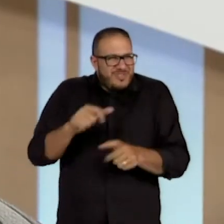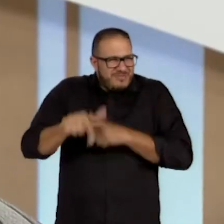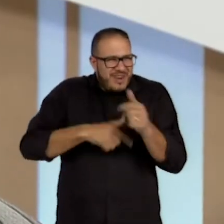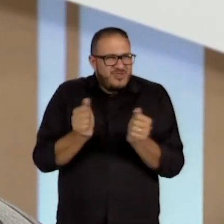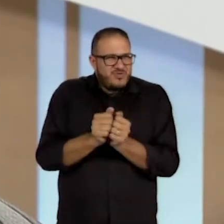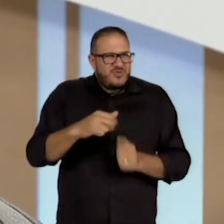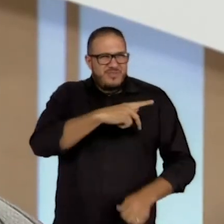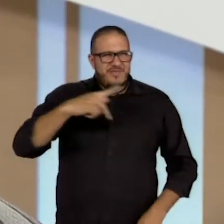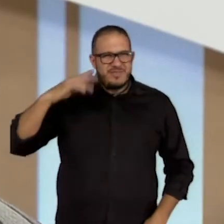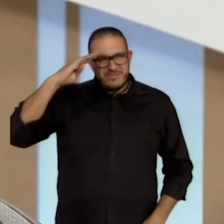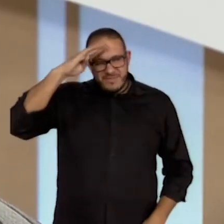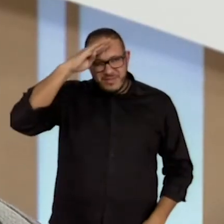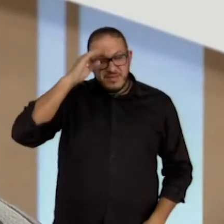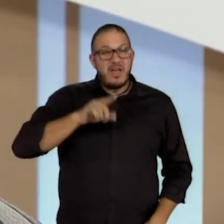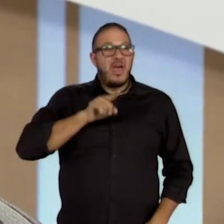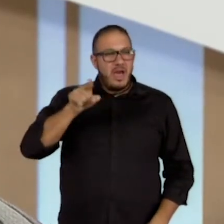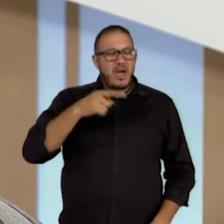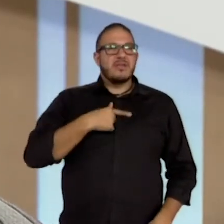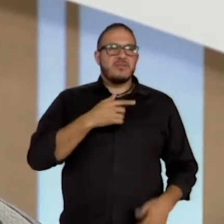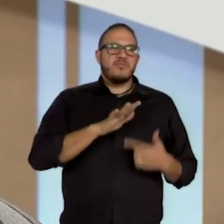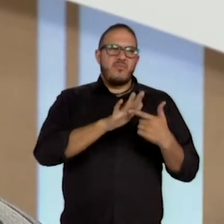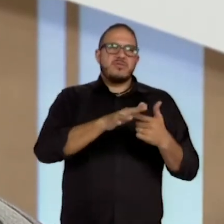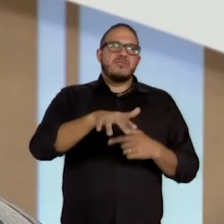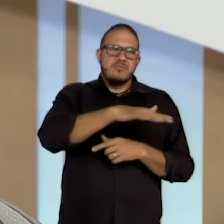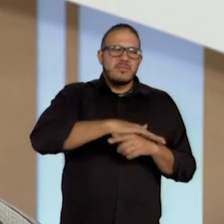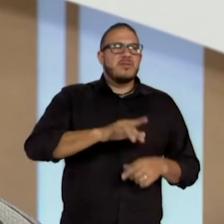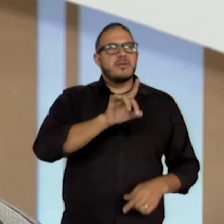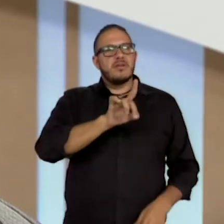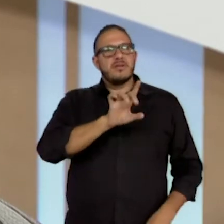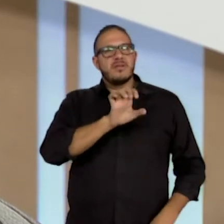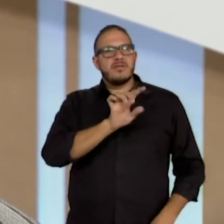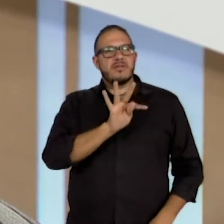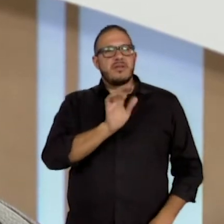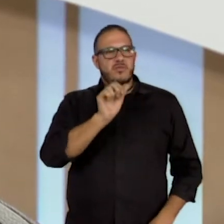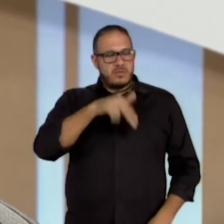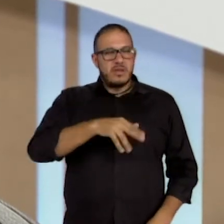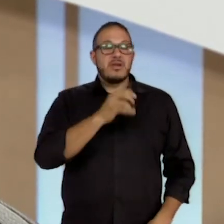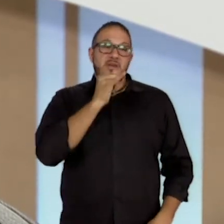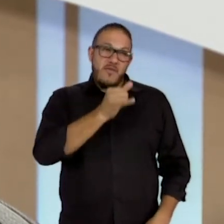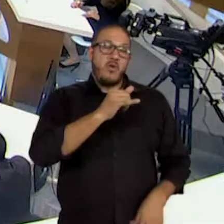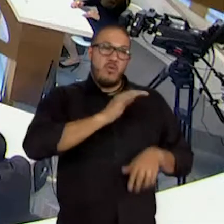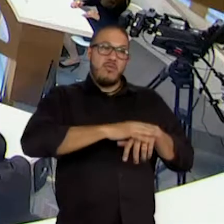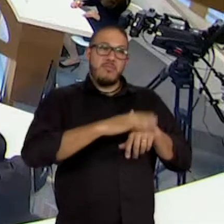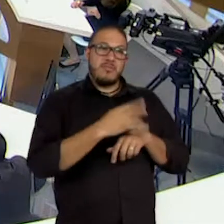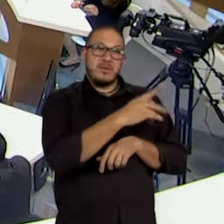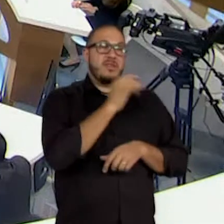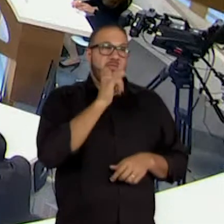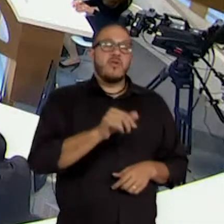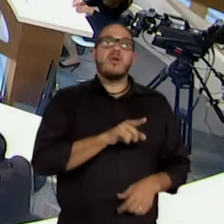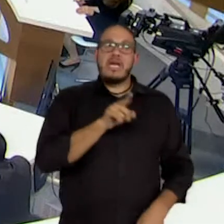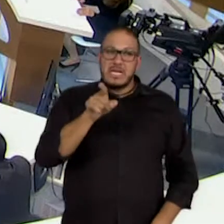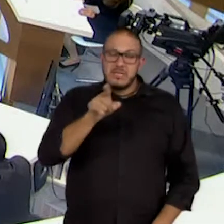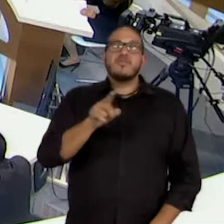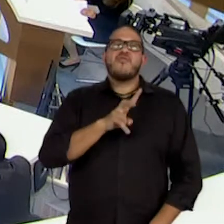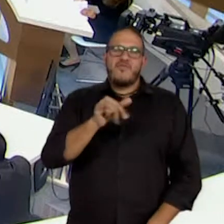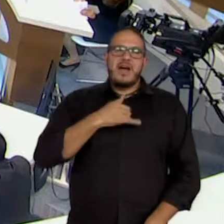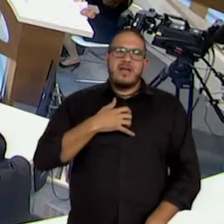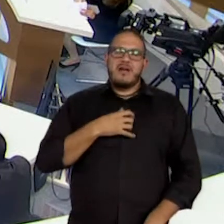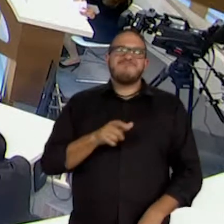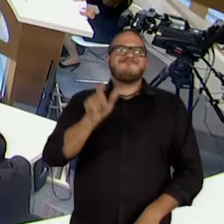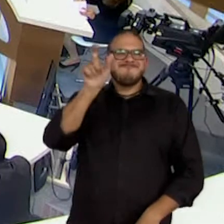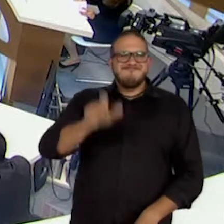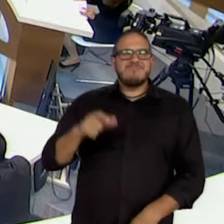foi eles, os procuradores do Lava Jato, o Deltan, o próprio Deltan, que disse que isso vai destruir o